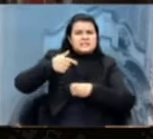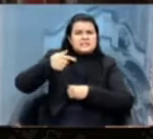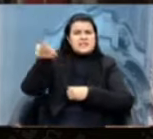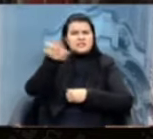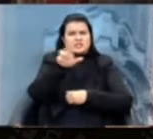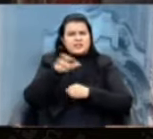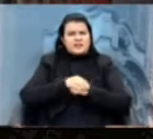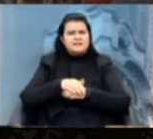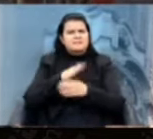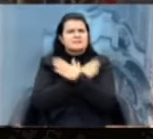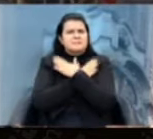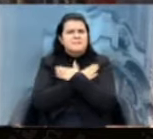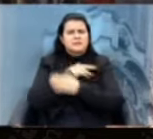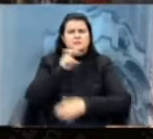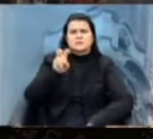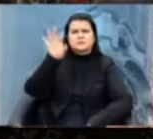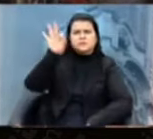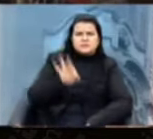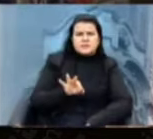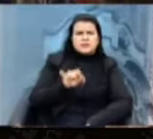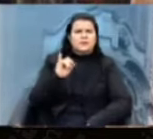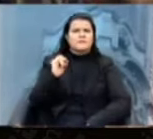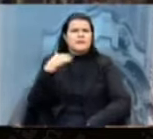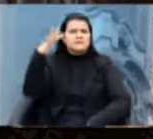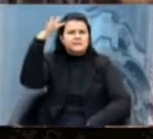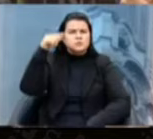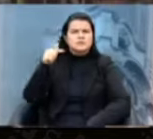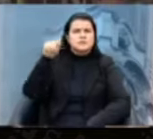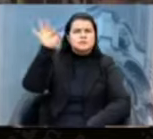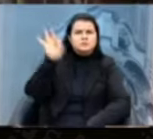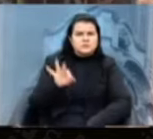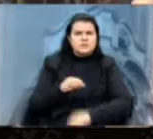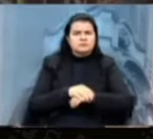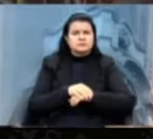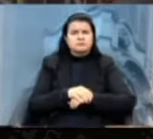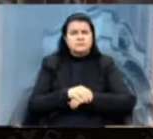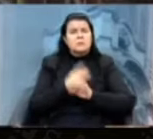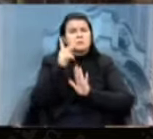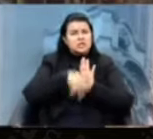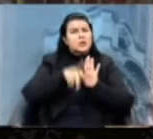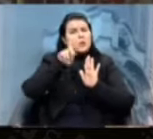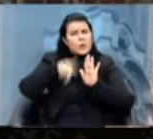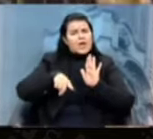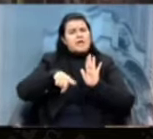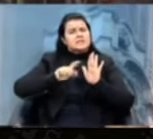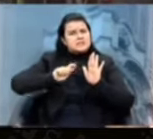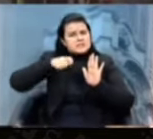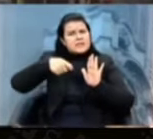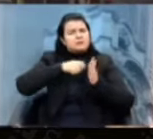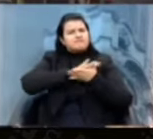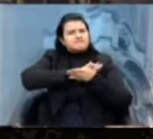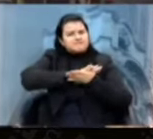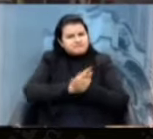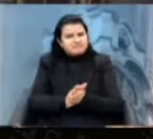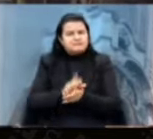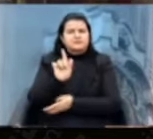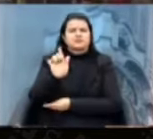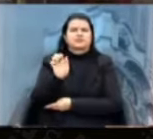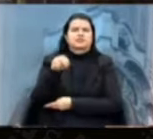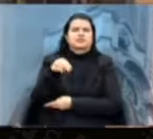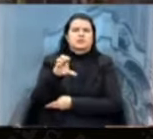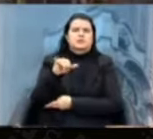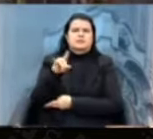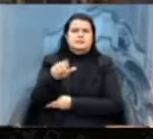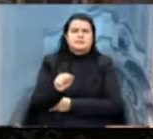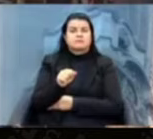inflação a 10%, é esse mesmo projeto genocida que agora ataca a nossa empresa, a nossa